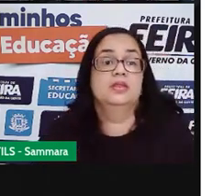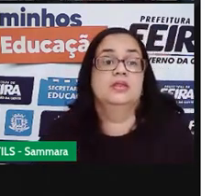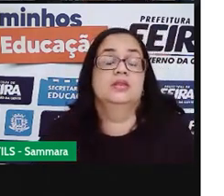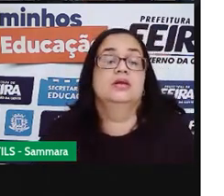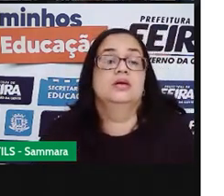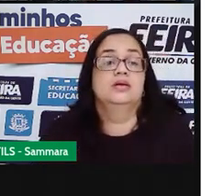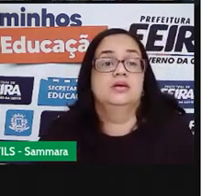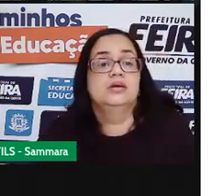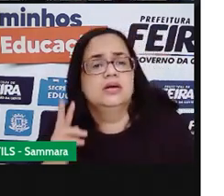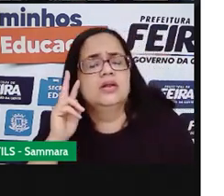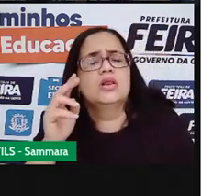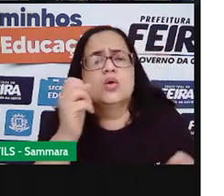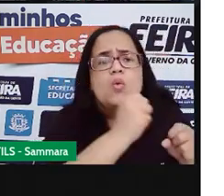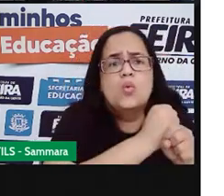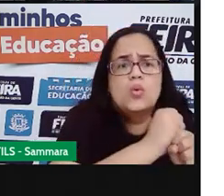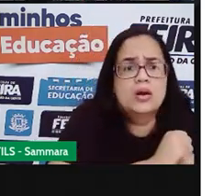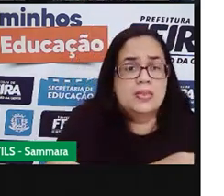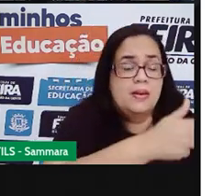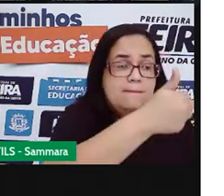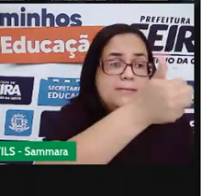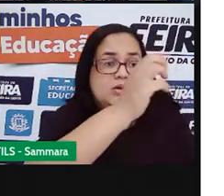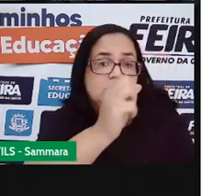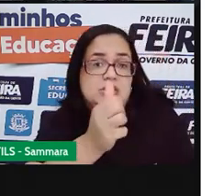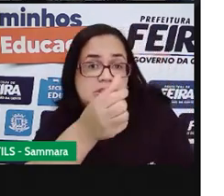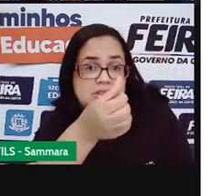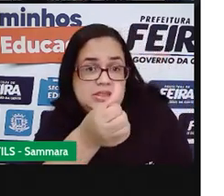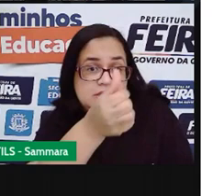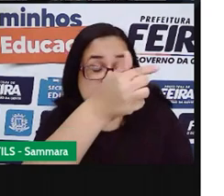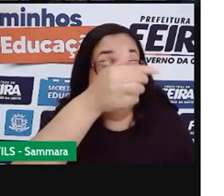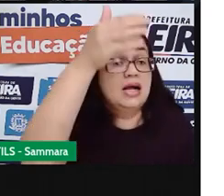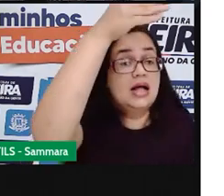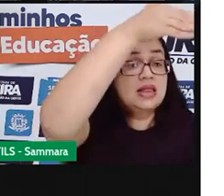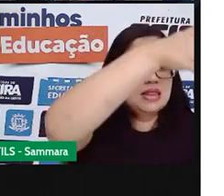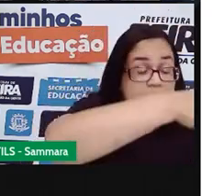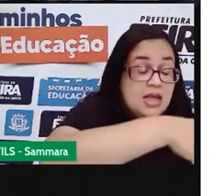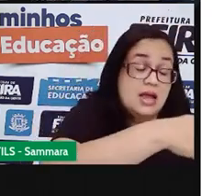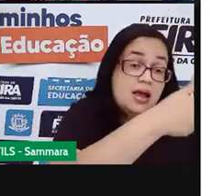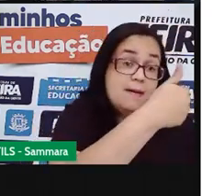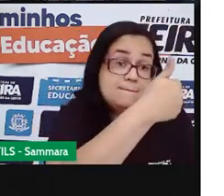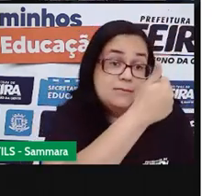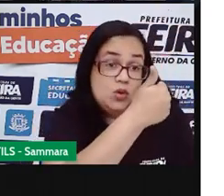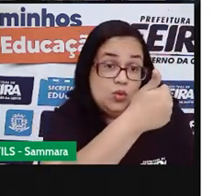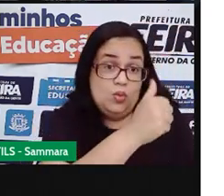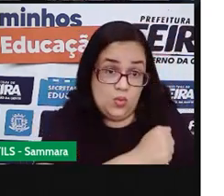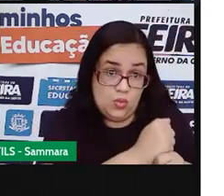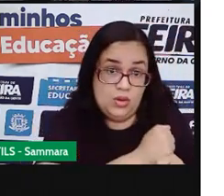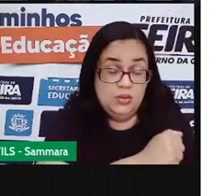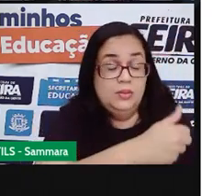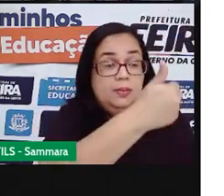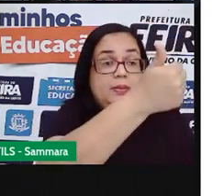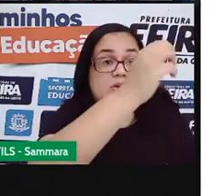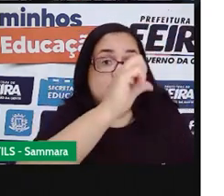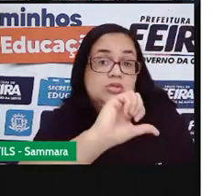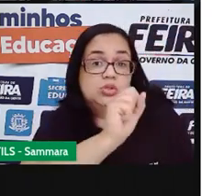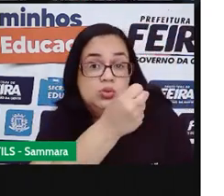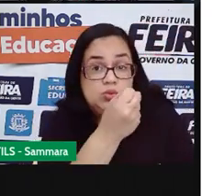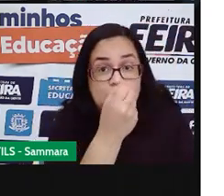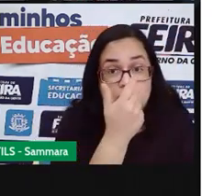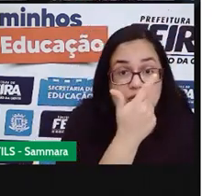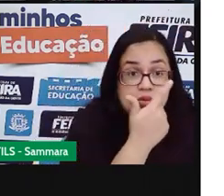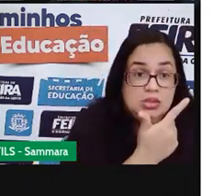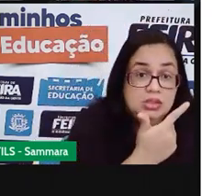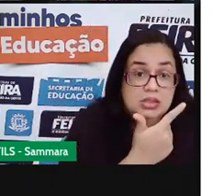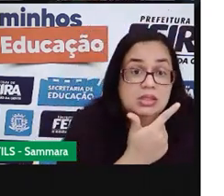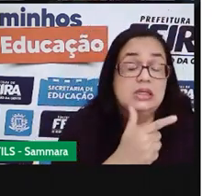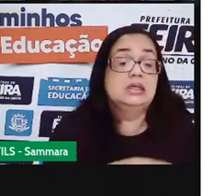E de 1967 a 1982, ela funcionou